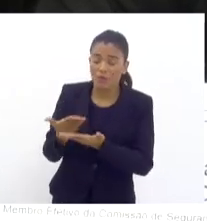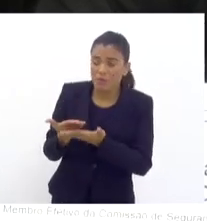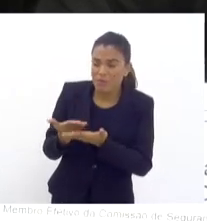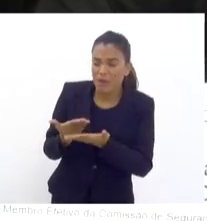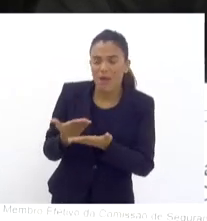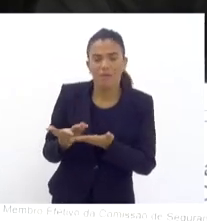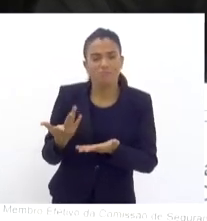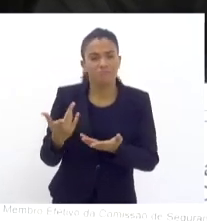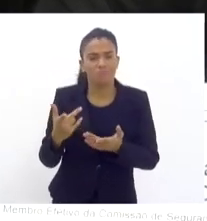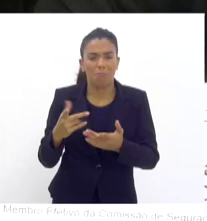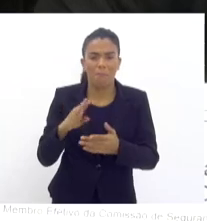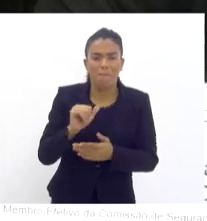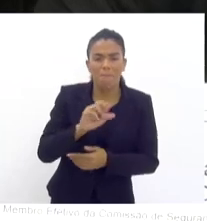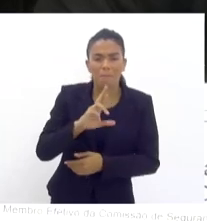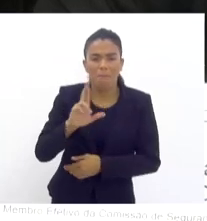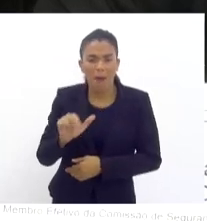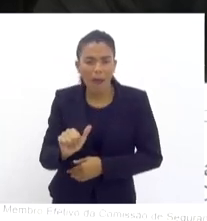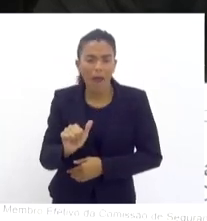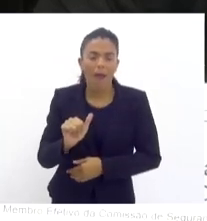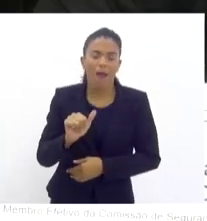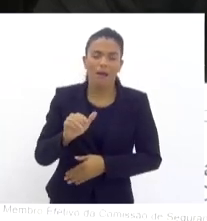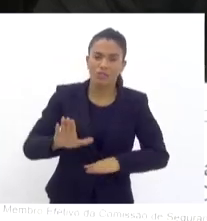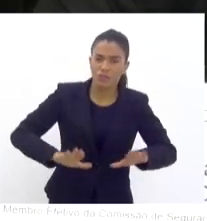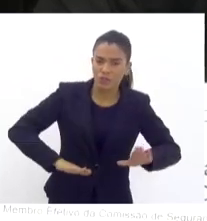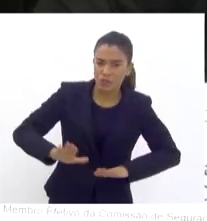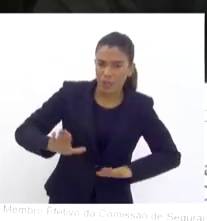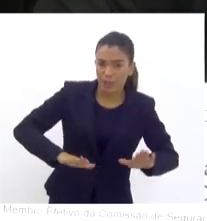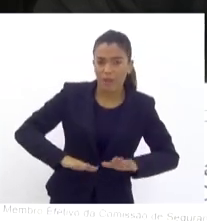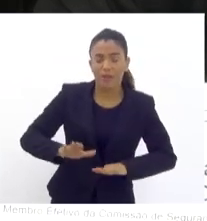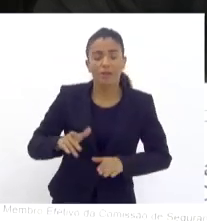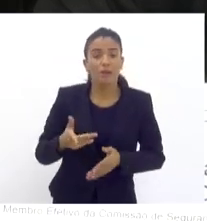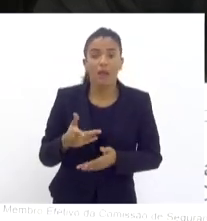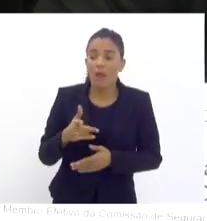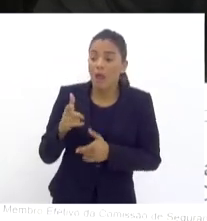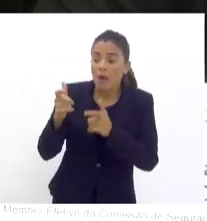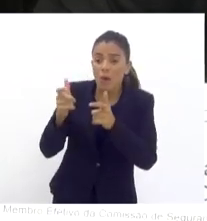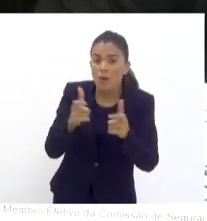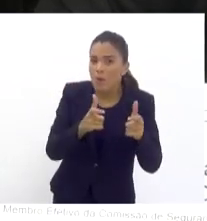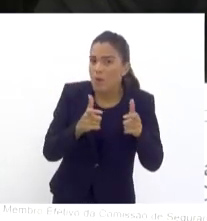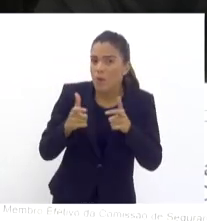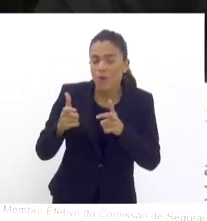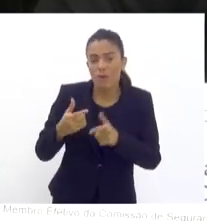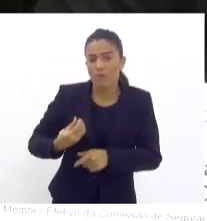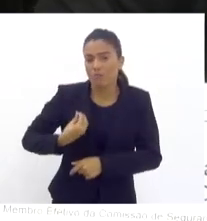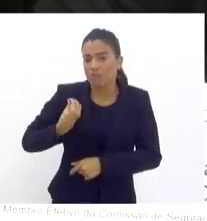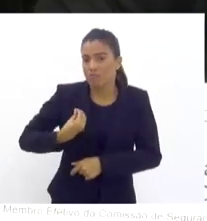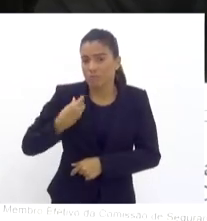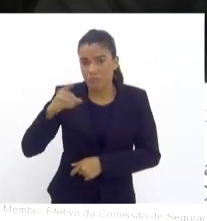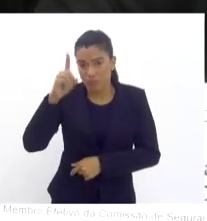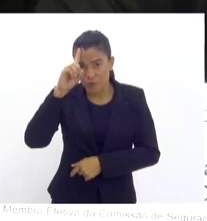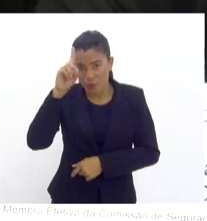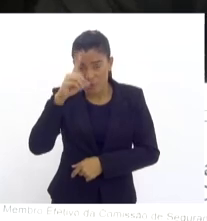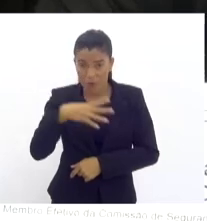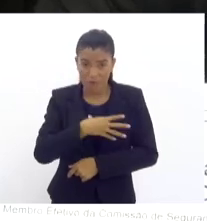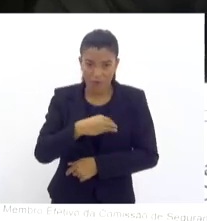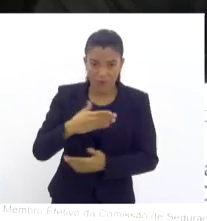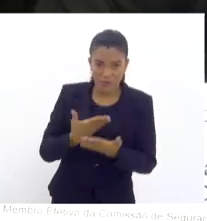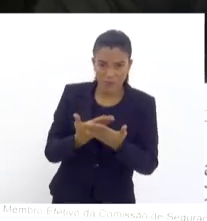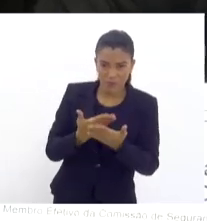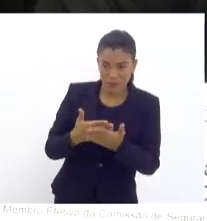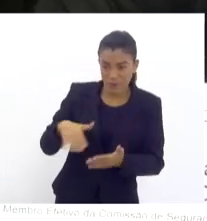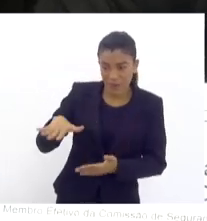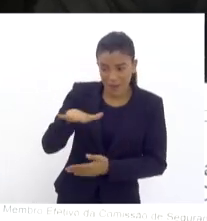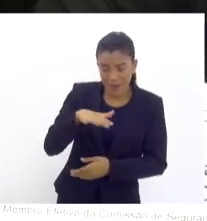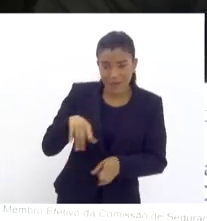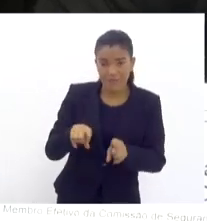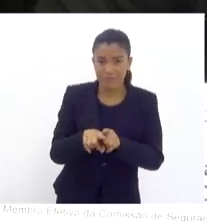barra, recreio, jacaré-paguá, que é onde eu moro, é onde a gente faz, atua o nosso dia a dia, meu filho estuda naquela região,